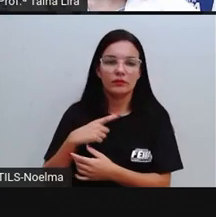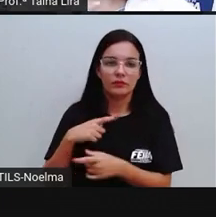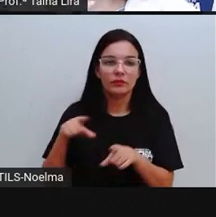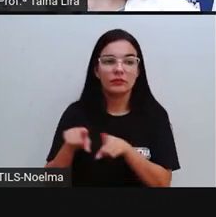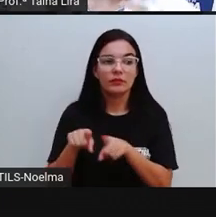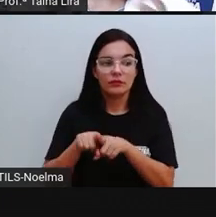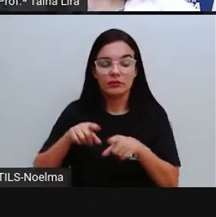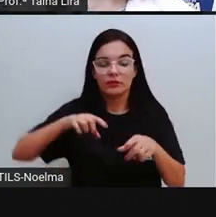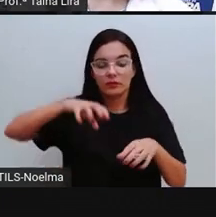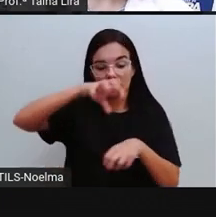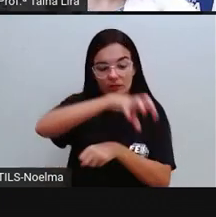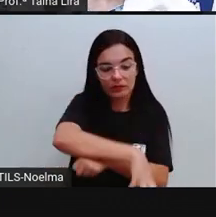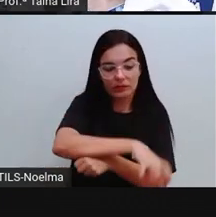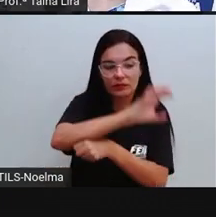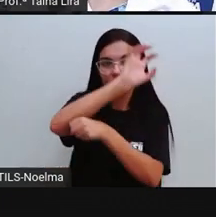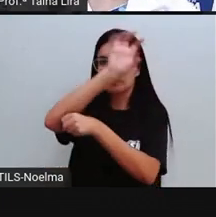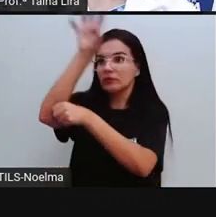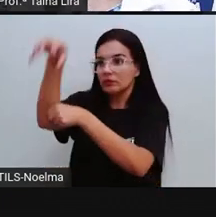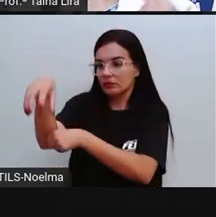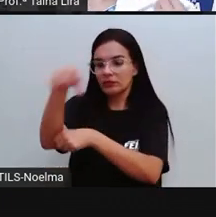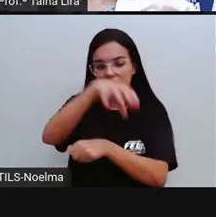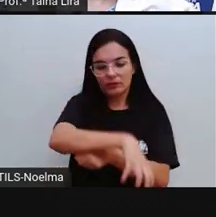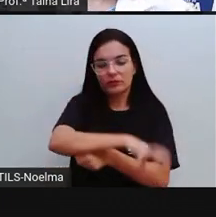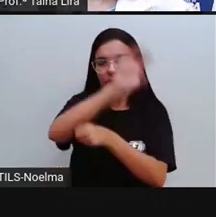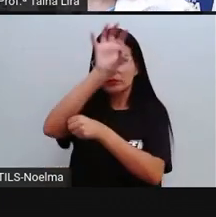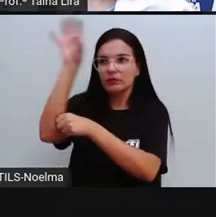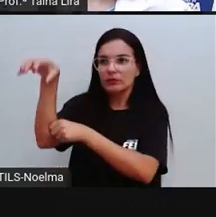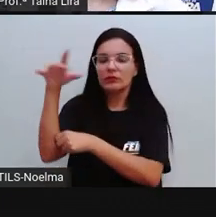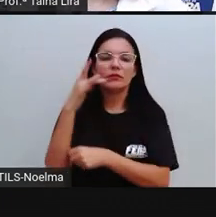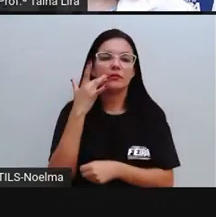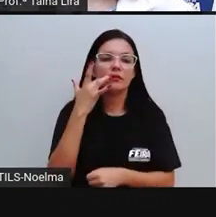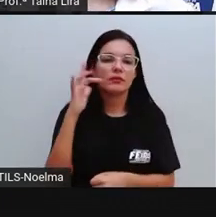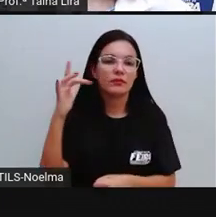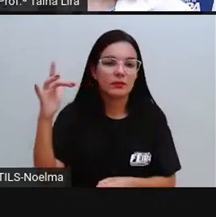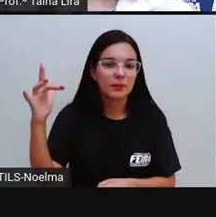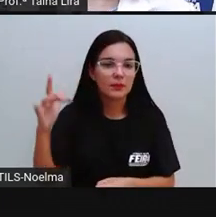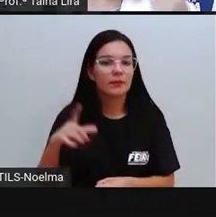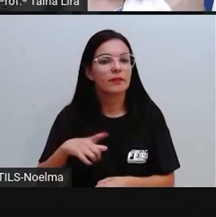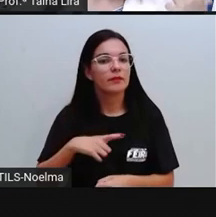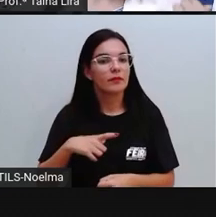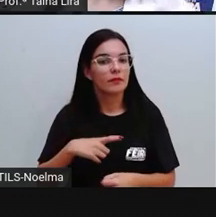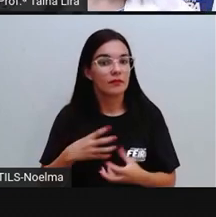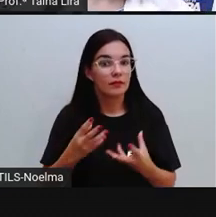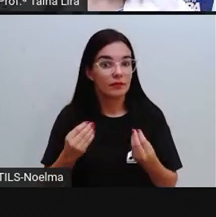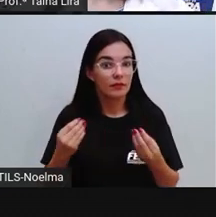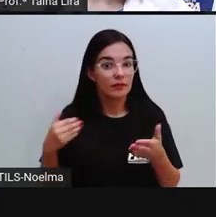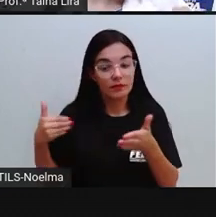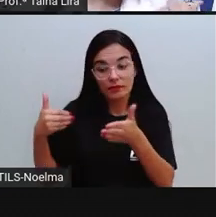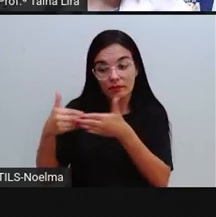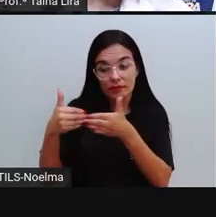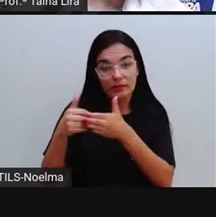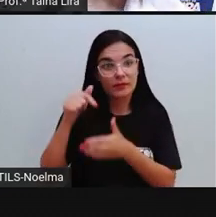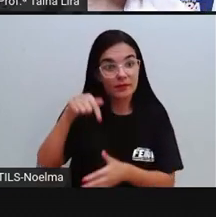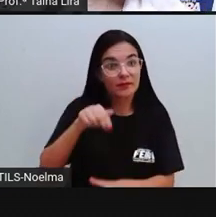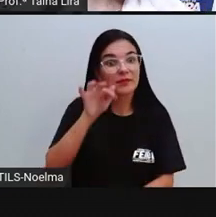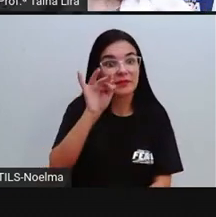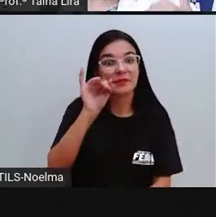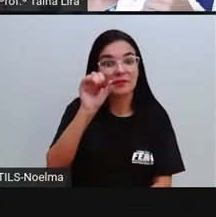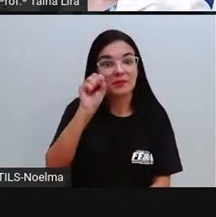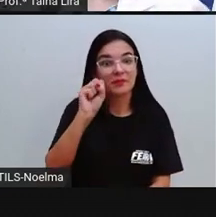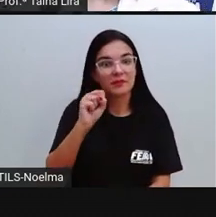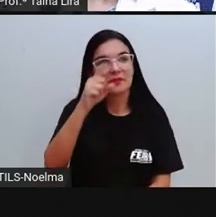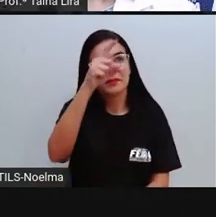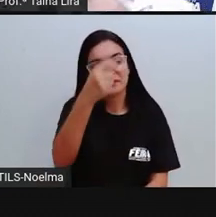tem a exploração do ouro, e essas cidades, né, Teofilândia e Barrocas, elas são bem próximas à Feira de Santana.